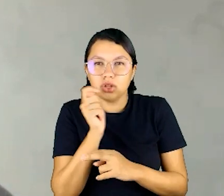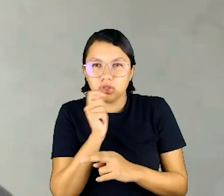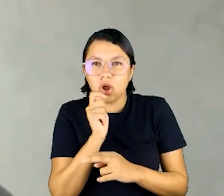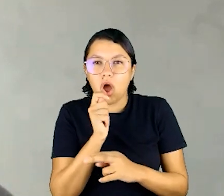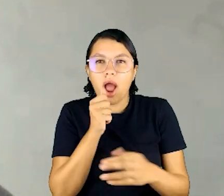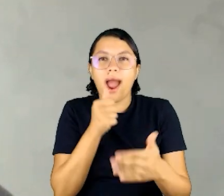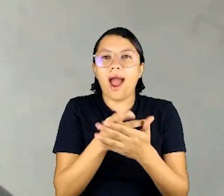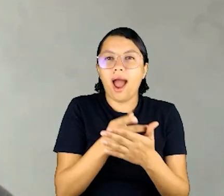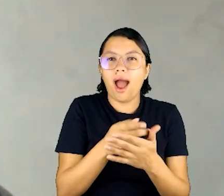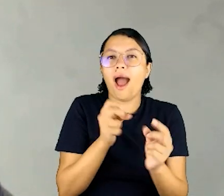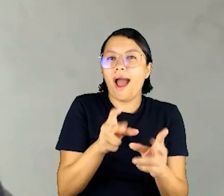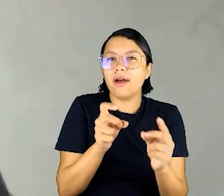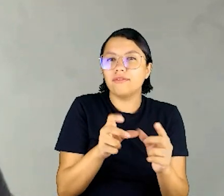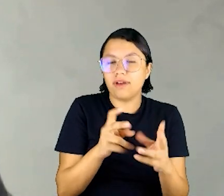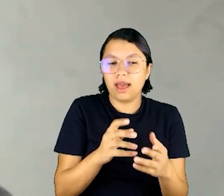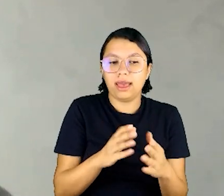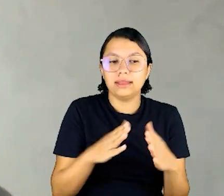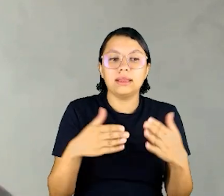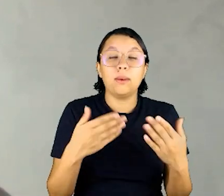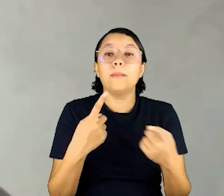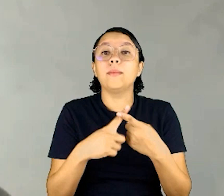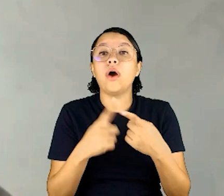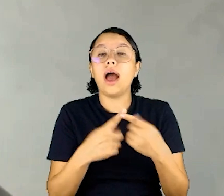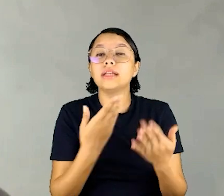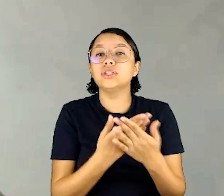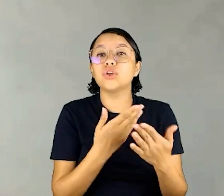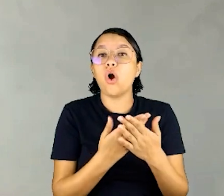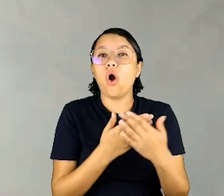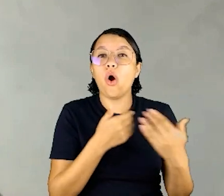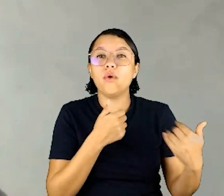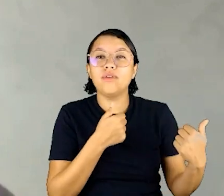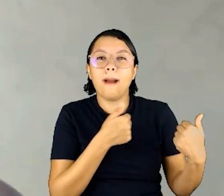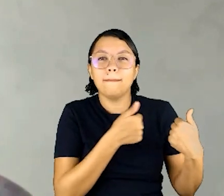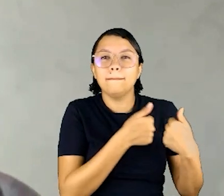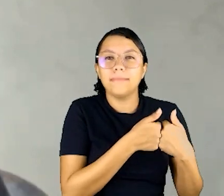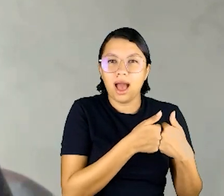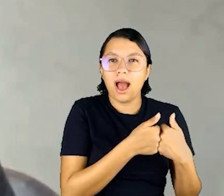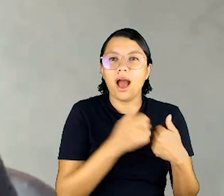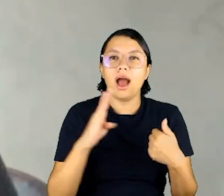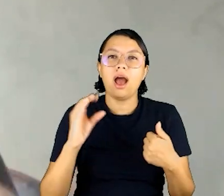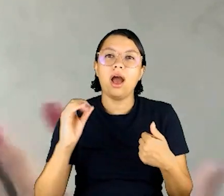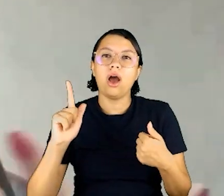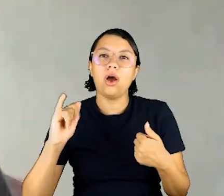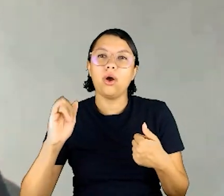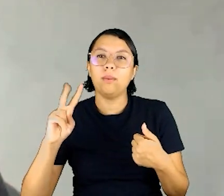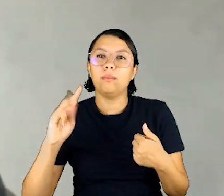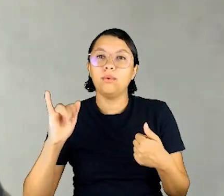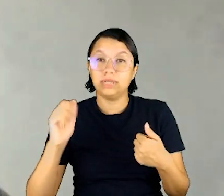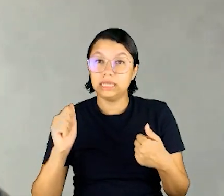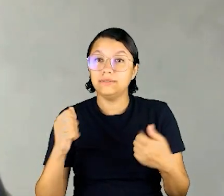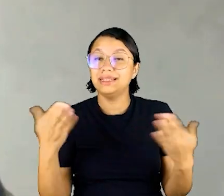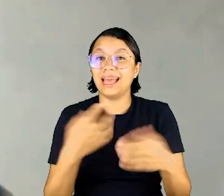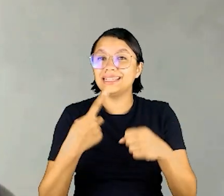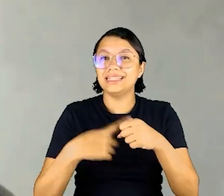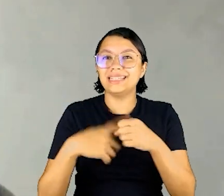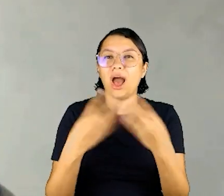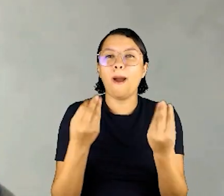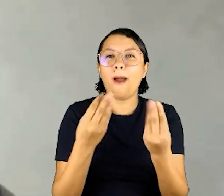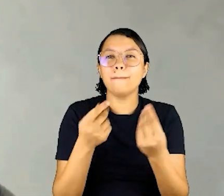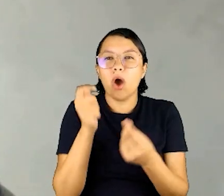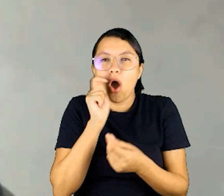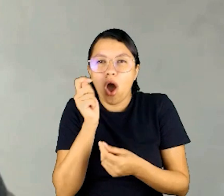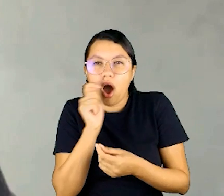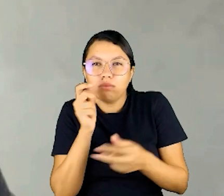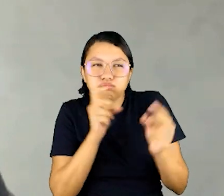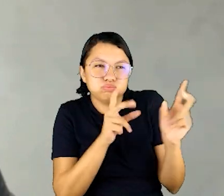Cáceres, a cidade onde eu jurisdiciono, fica na fronteira do Brasil com a Bolica. Então, é uma cidade onde o tráfico de drogas é